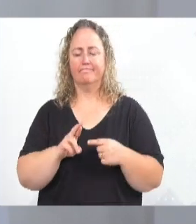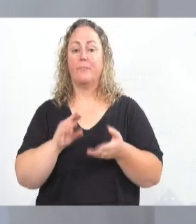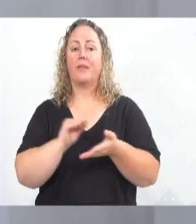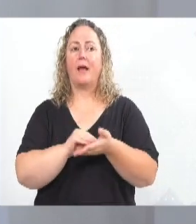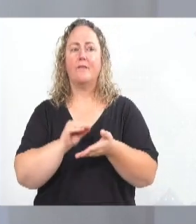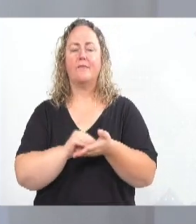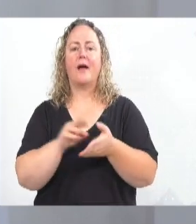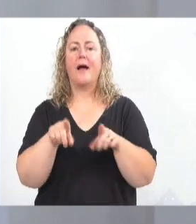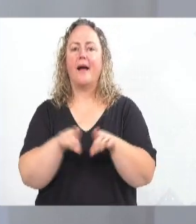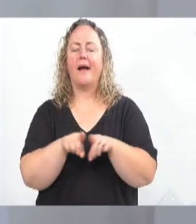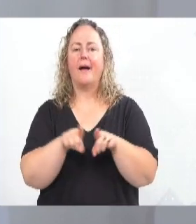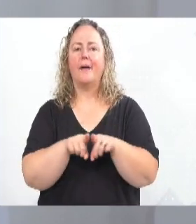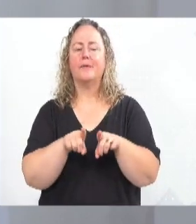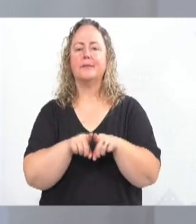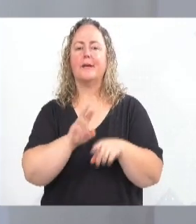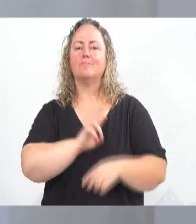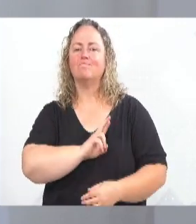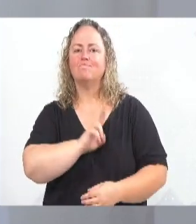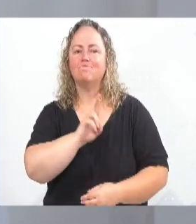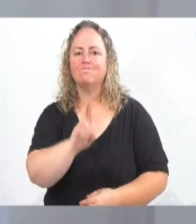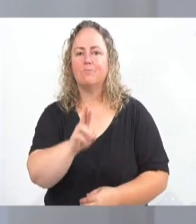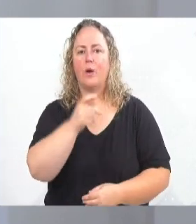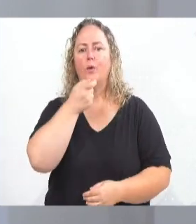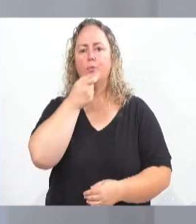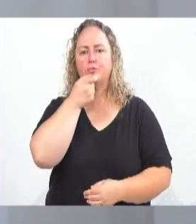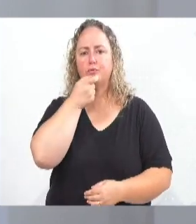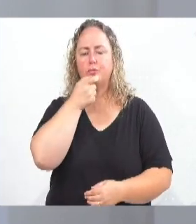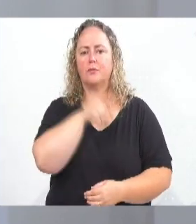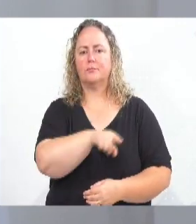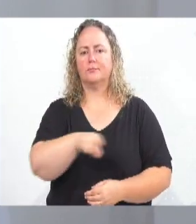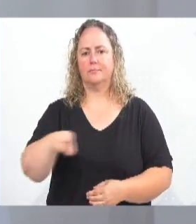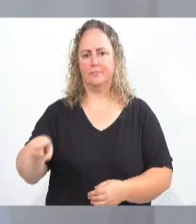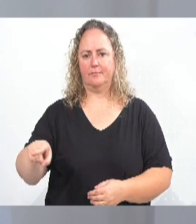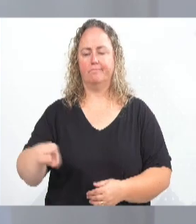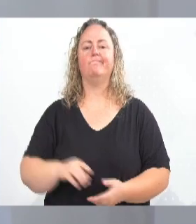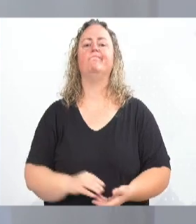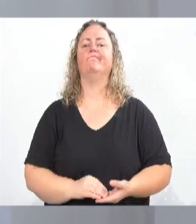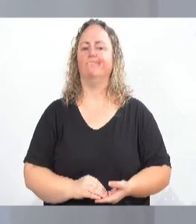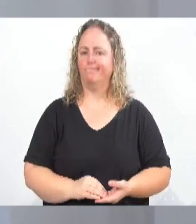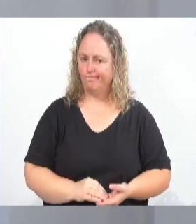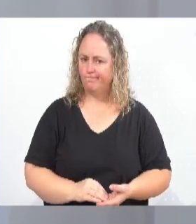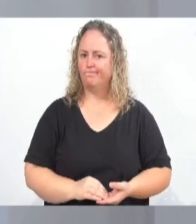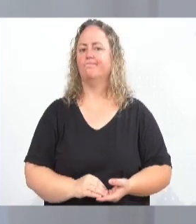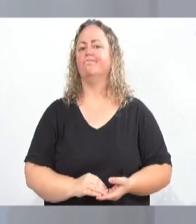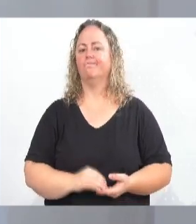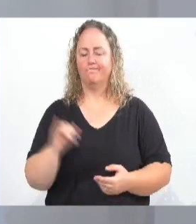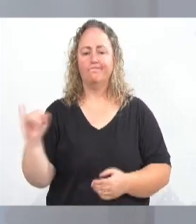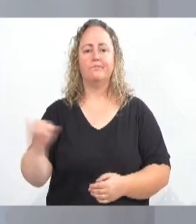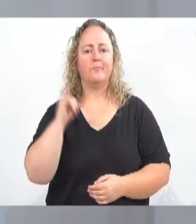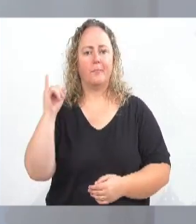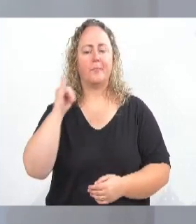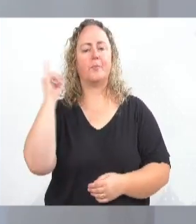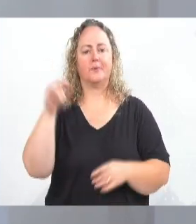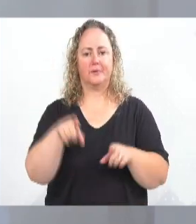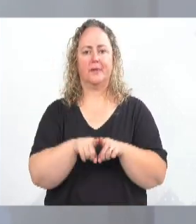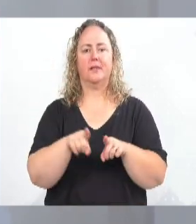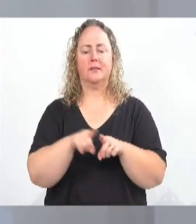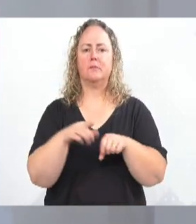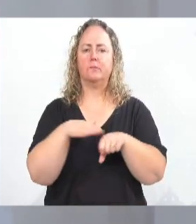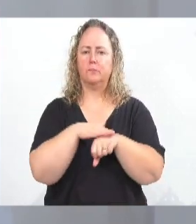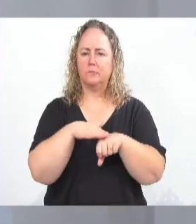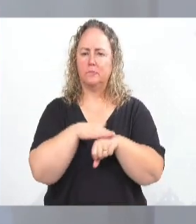também de um representante da agenda de trânsito, SMTT, também é importante, nós iremos aqui conversar com o Martinez, toda a equipe,